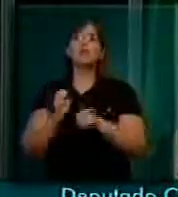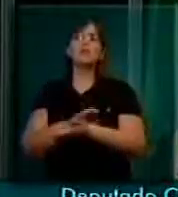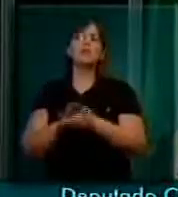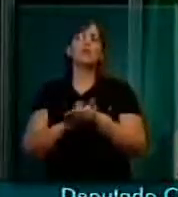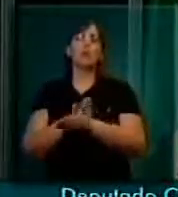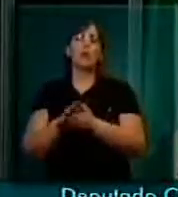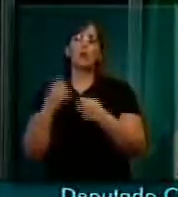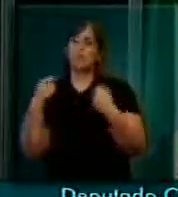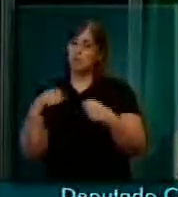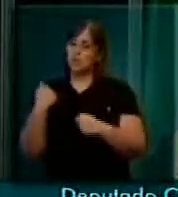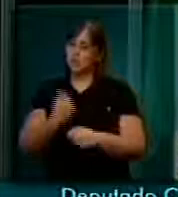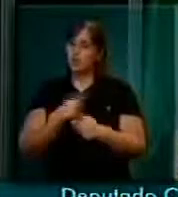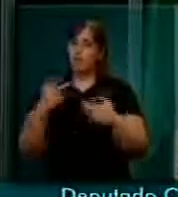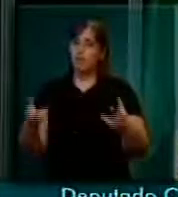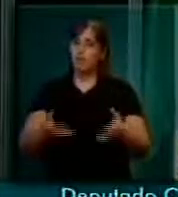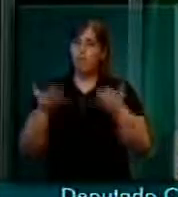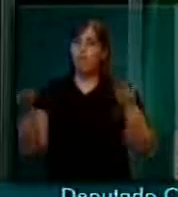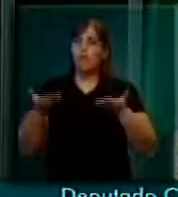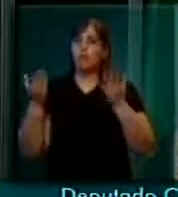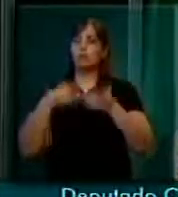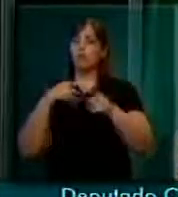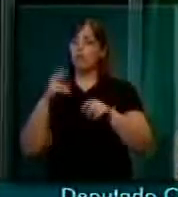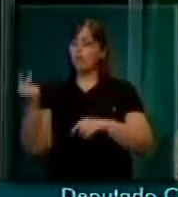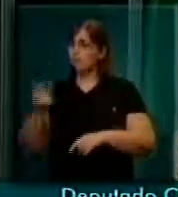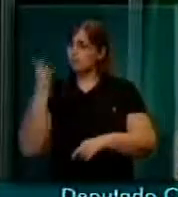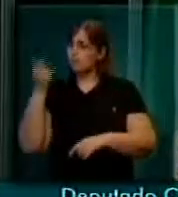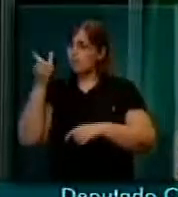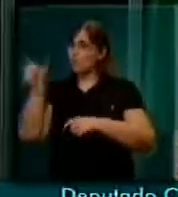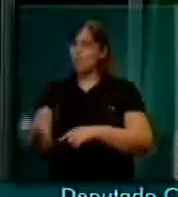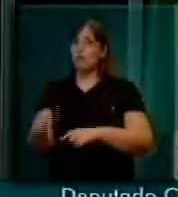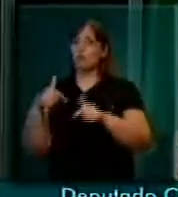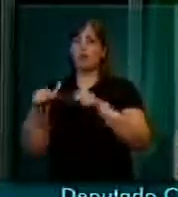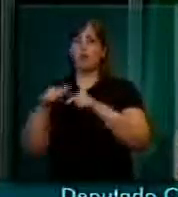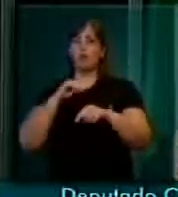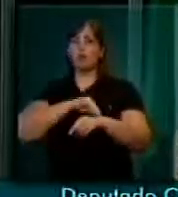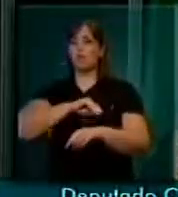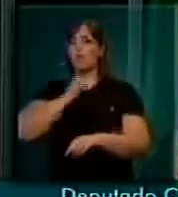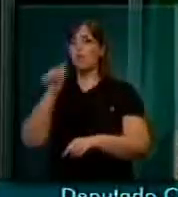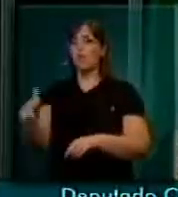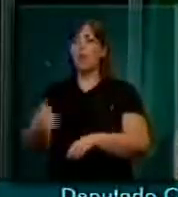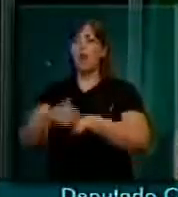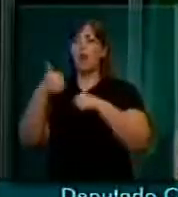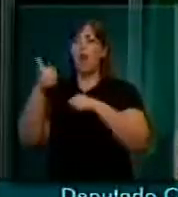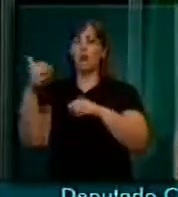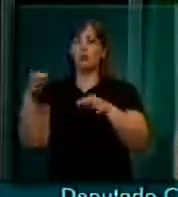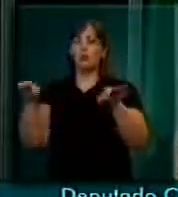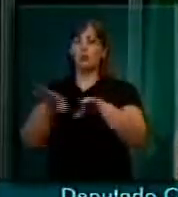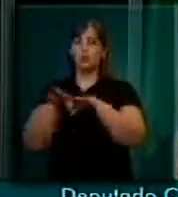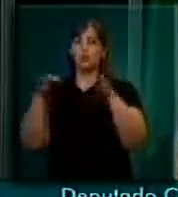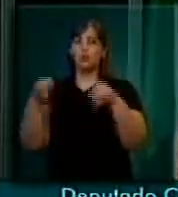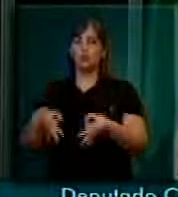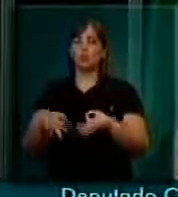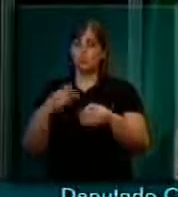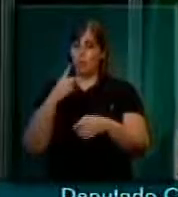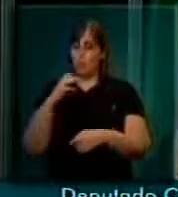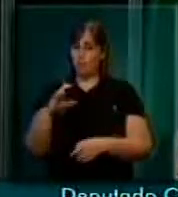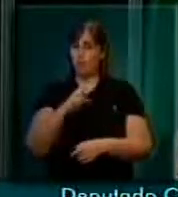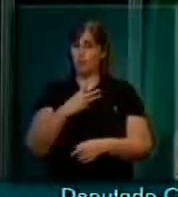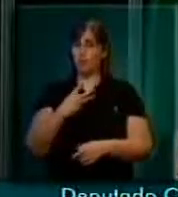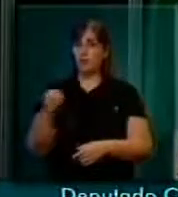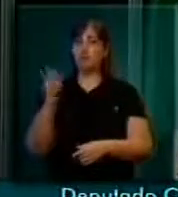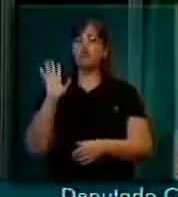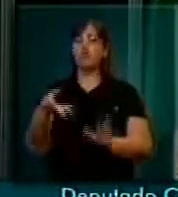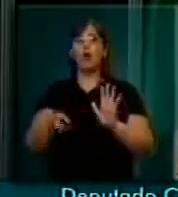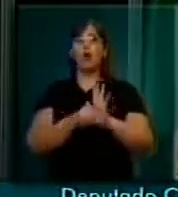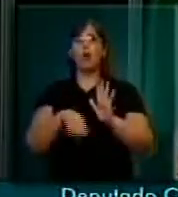O que nós precisamos é de reconhecer esses trabalhadores pagando-lhes salários dignos e justos. A PEC 300 já está na